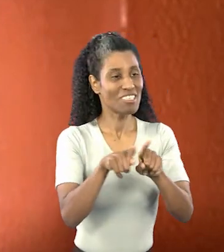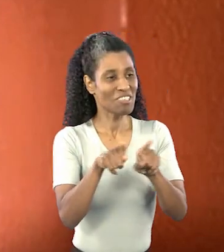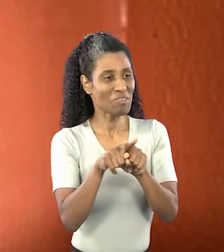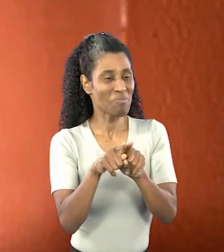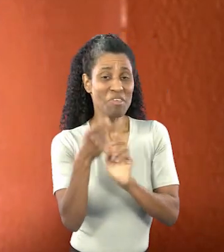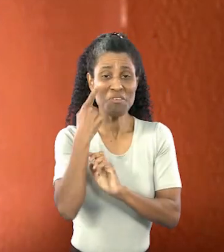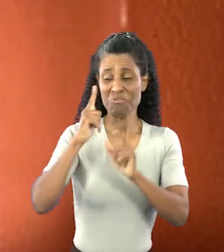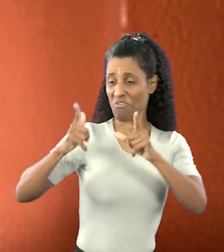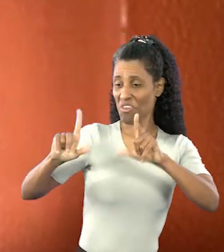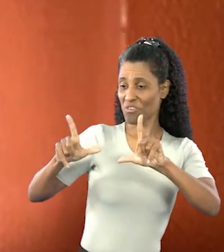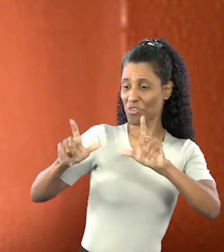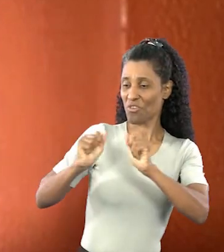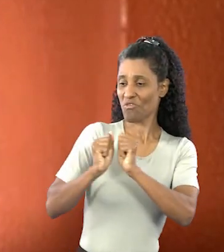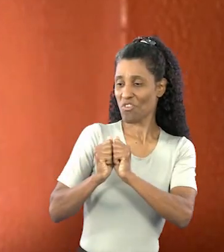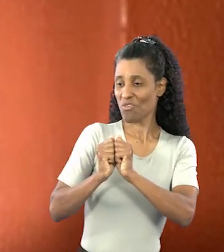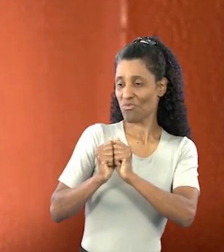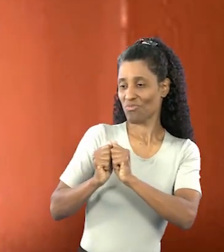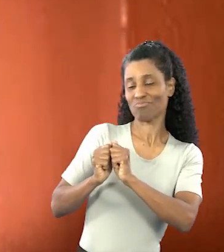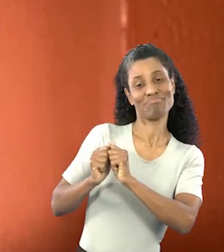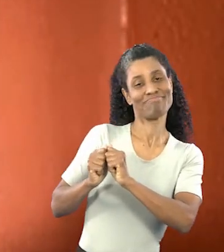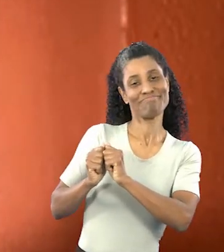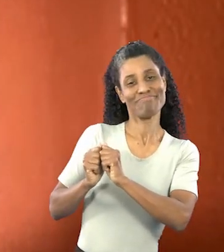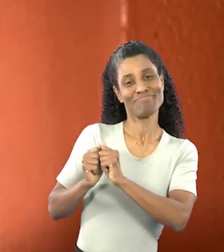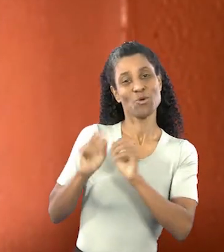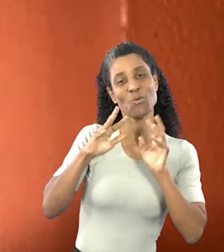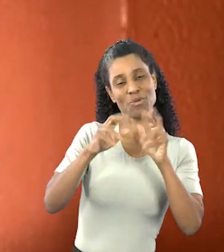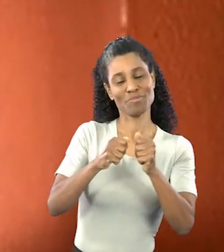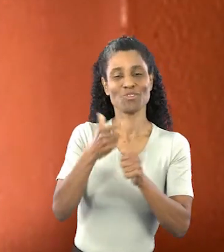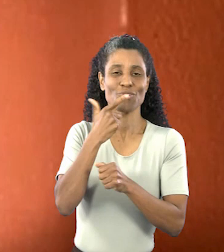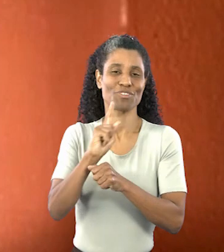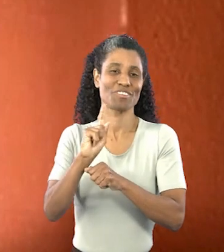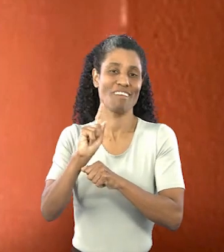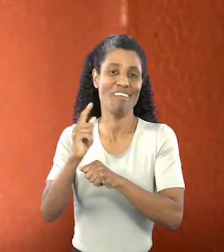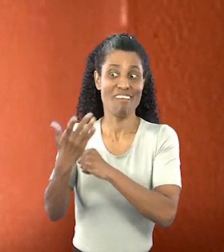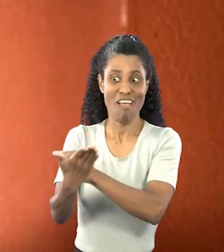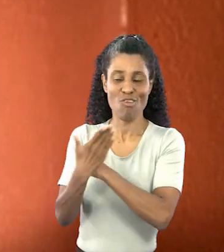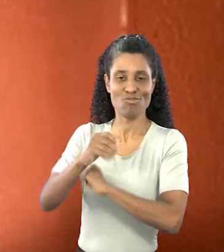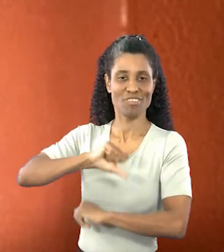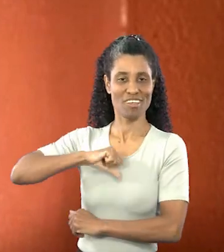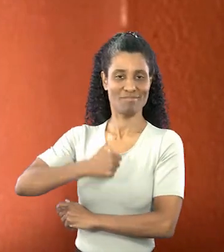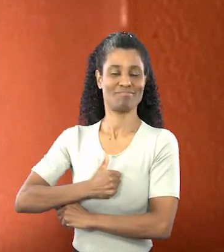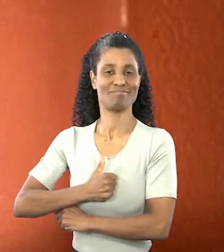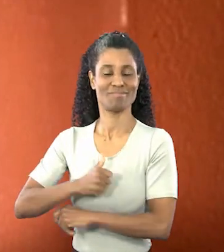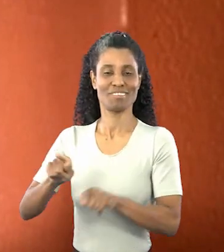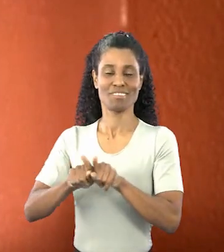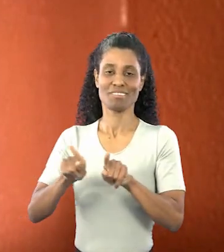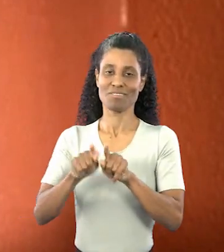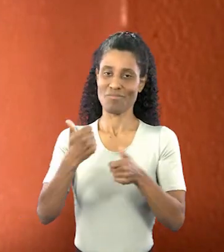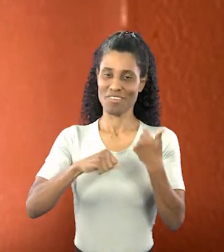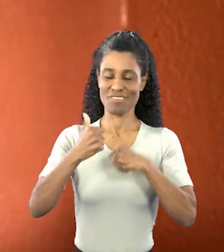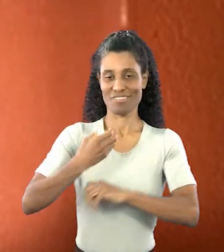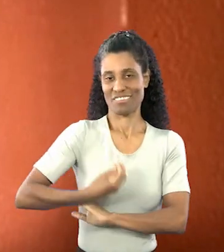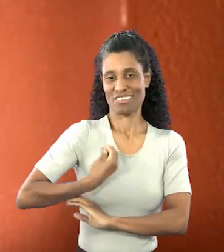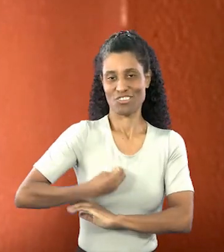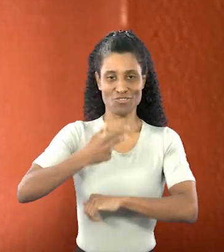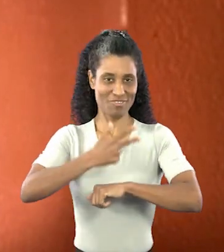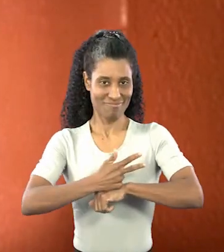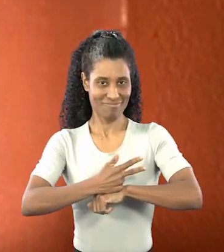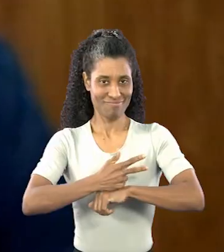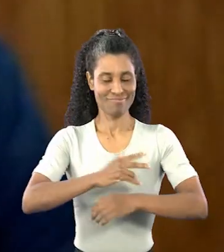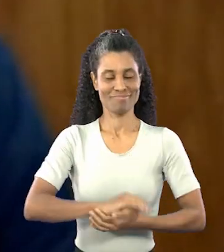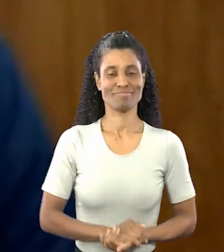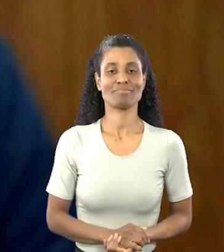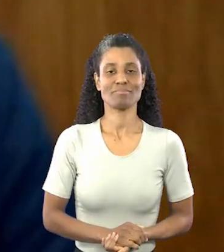de ver um programa junto com o seu pet ao lado, auxilia muito na autoestima e na qualidade de vida do